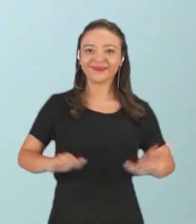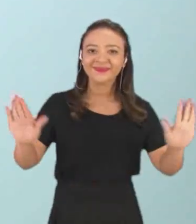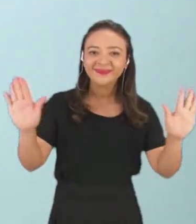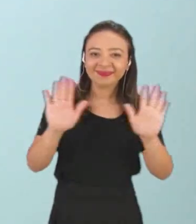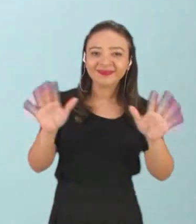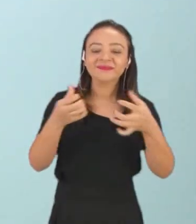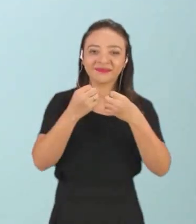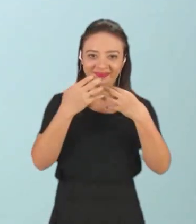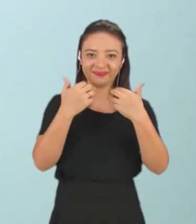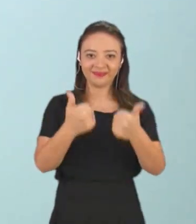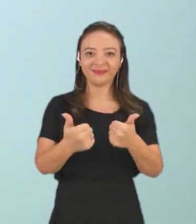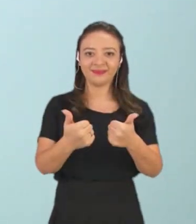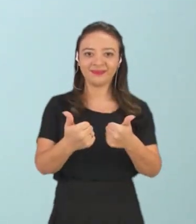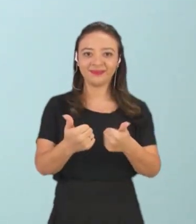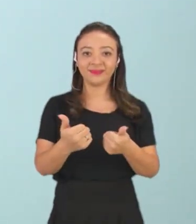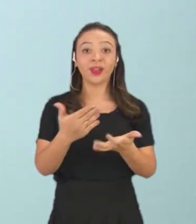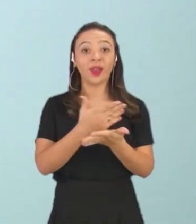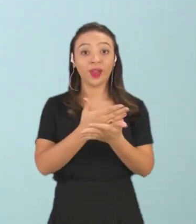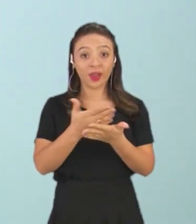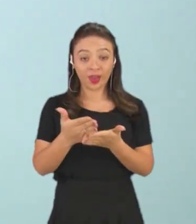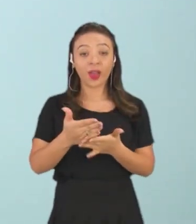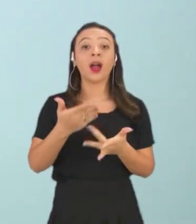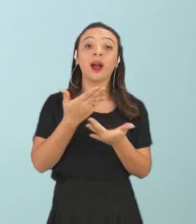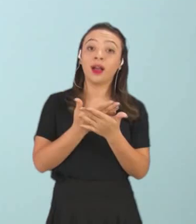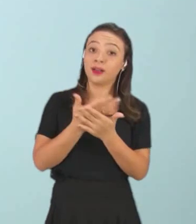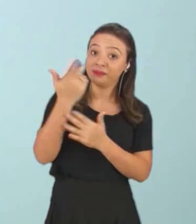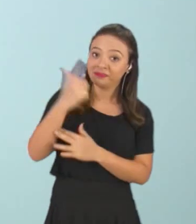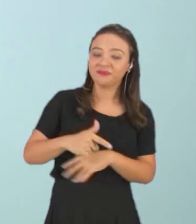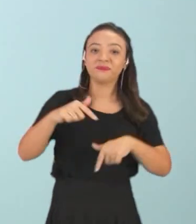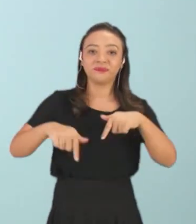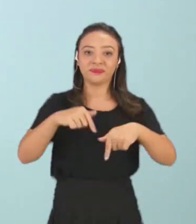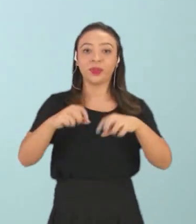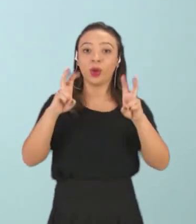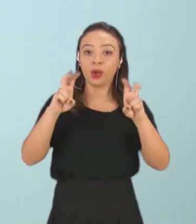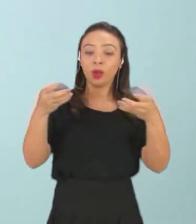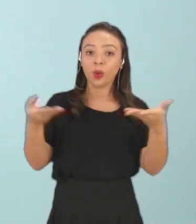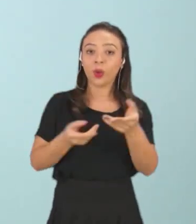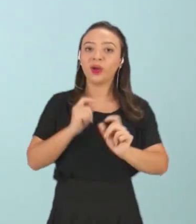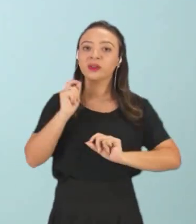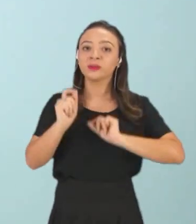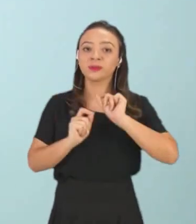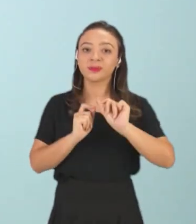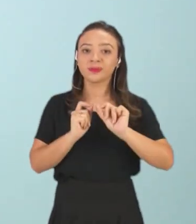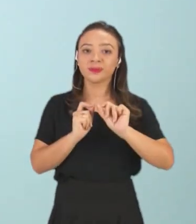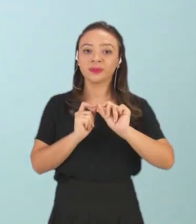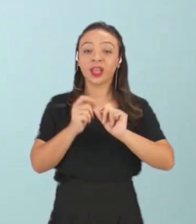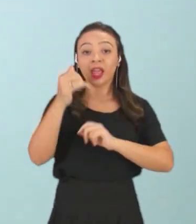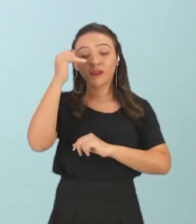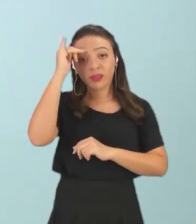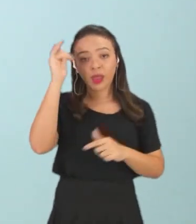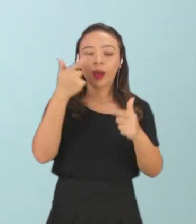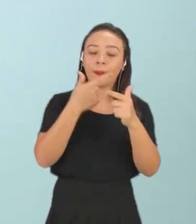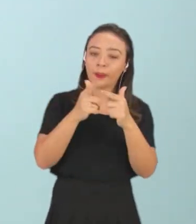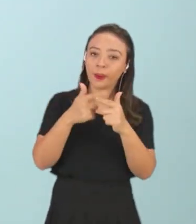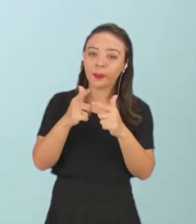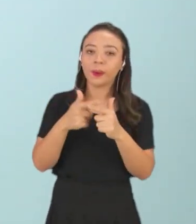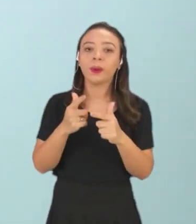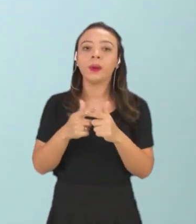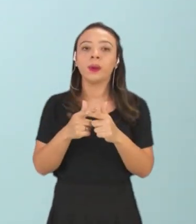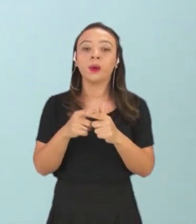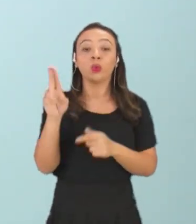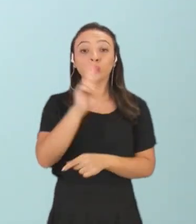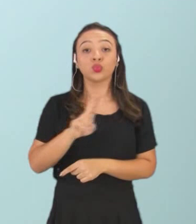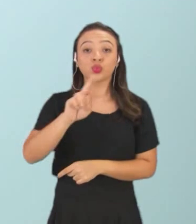Olá, tudo bem? Vamos para mais uma aula de química. O tema da nossa aula de hoje é prevenção de acidentes, na